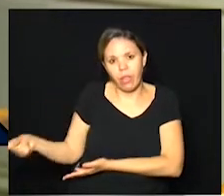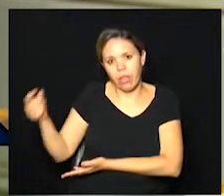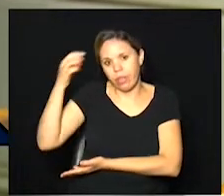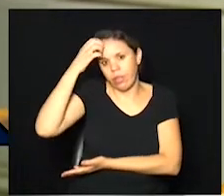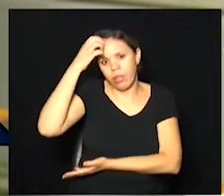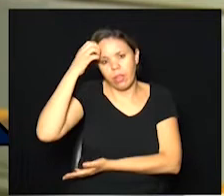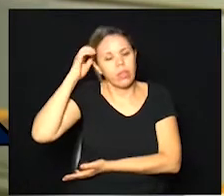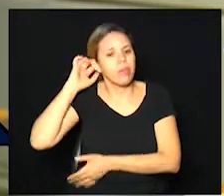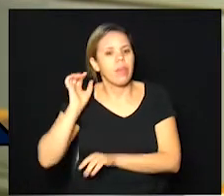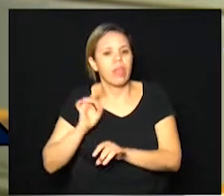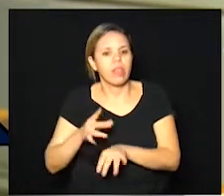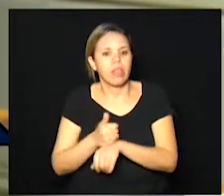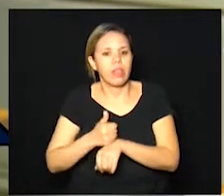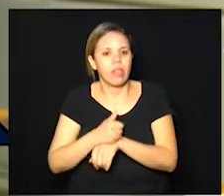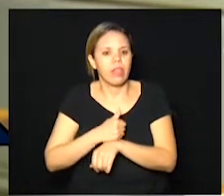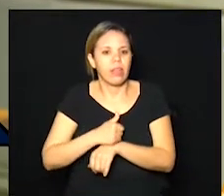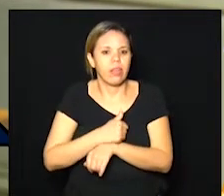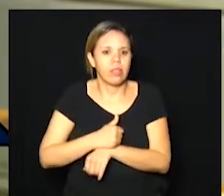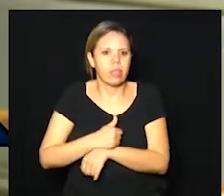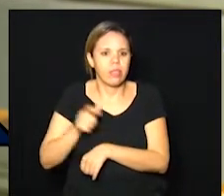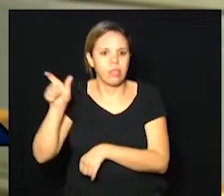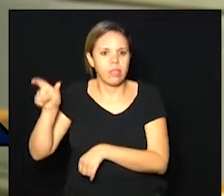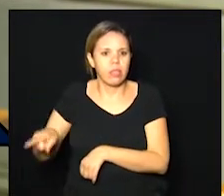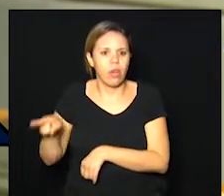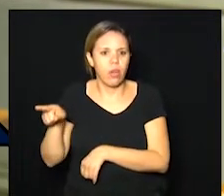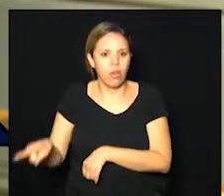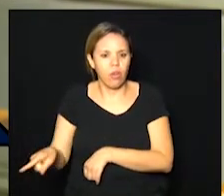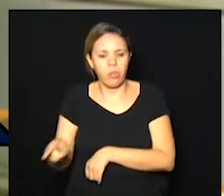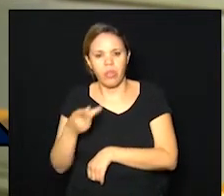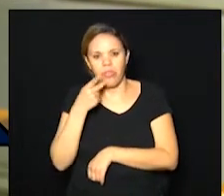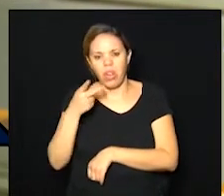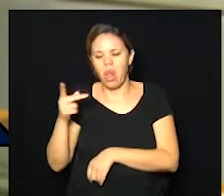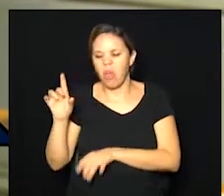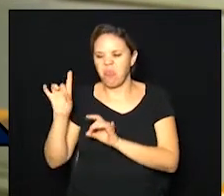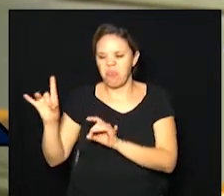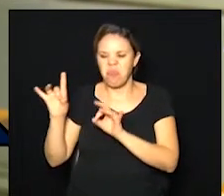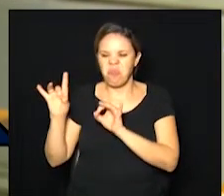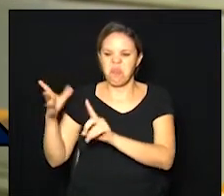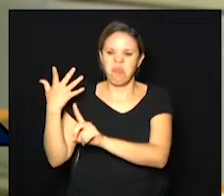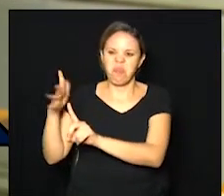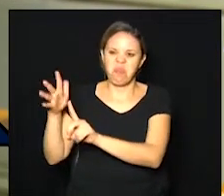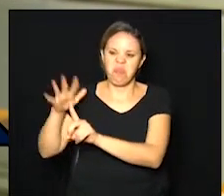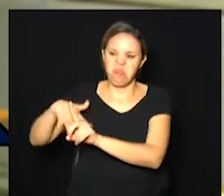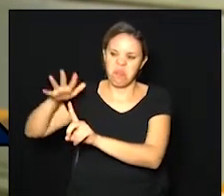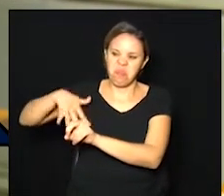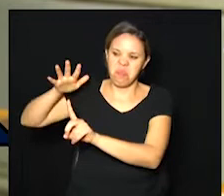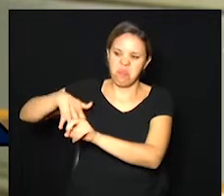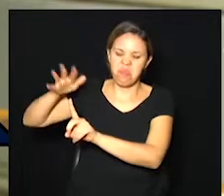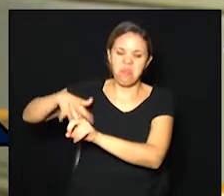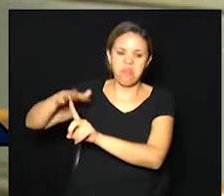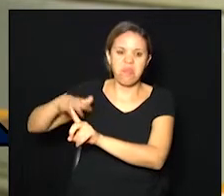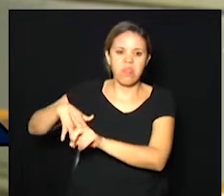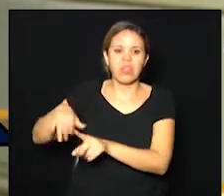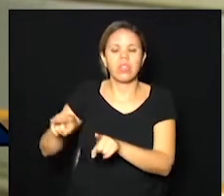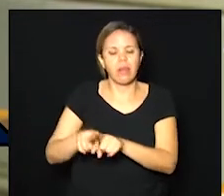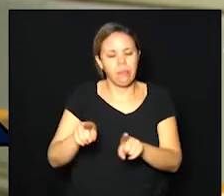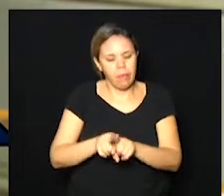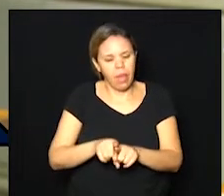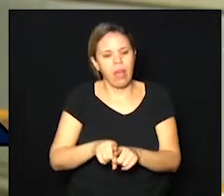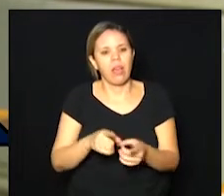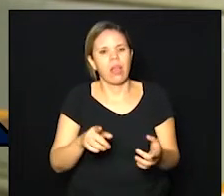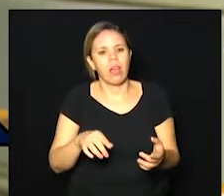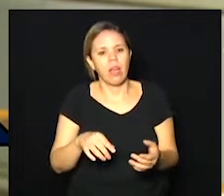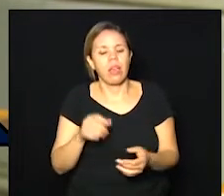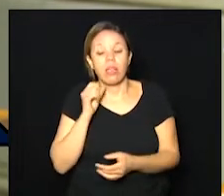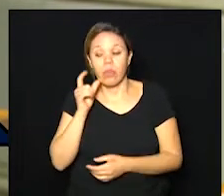orientação técnica e profissional desse grande homem que eu não canso de elogiar e até mesmo da Andréia que está à frente